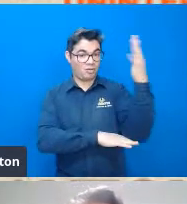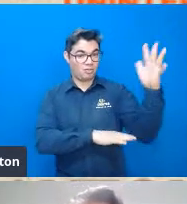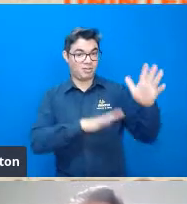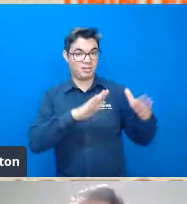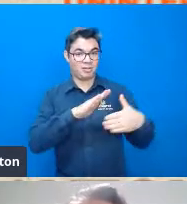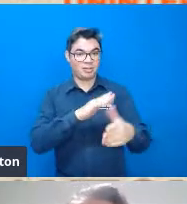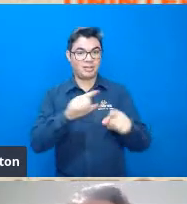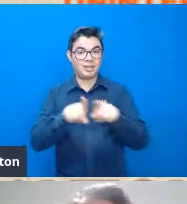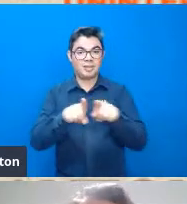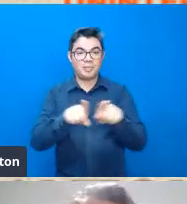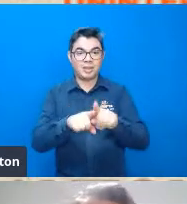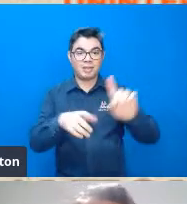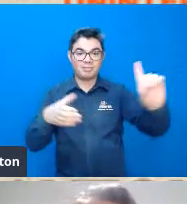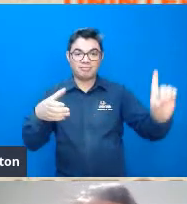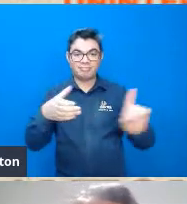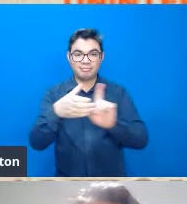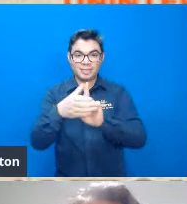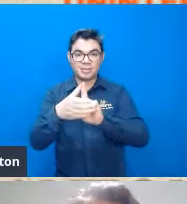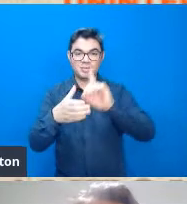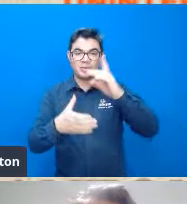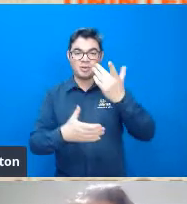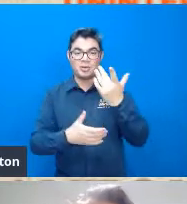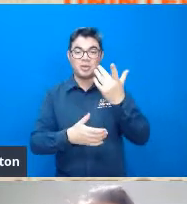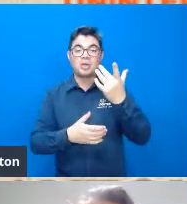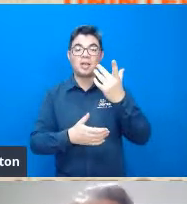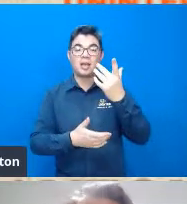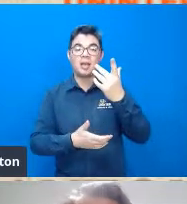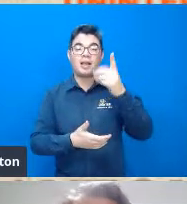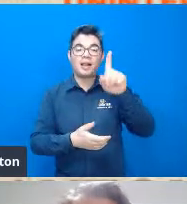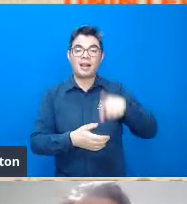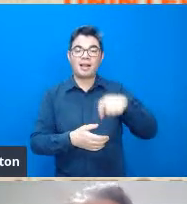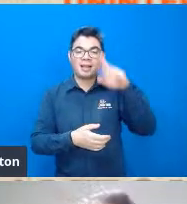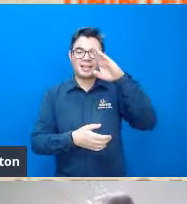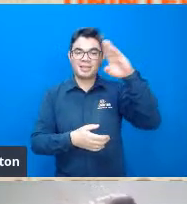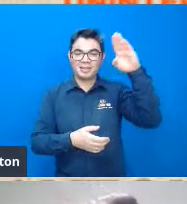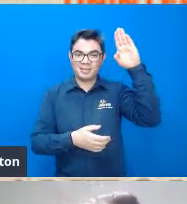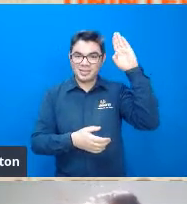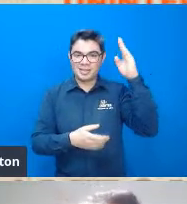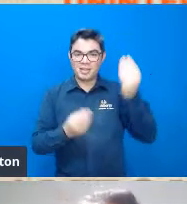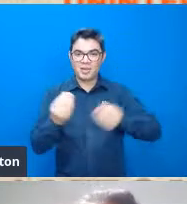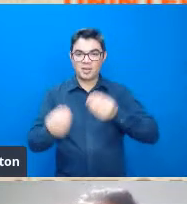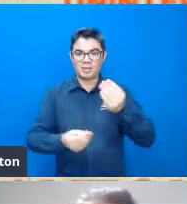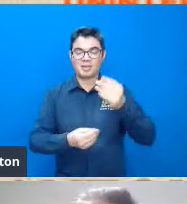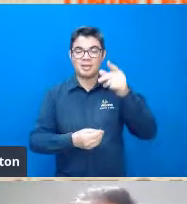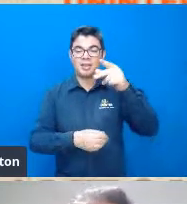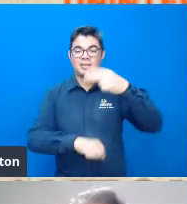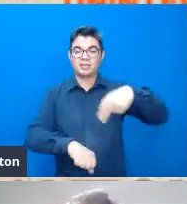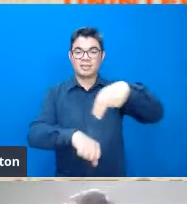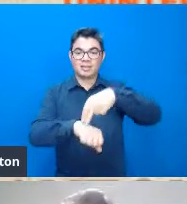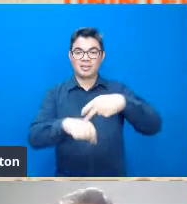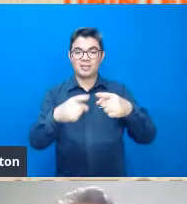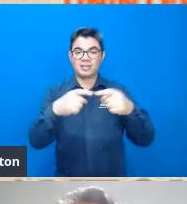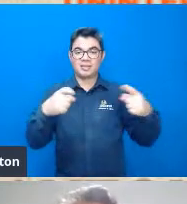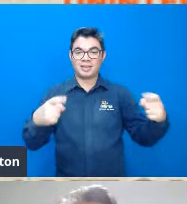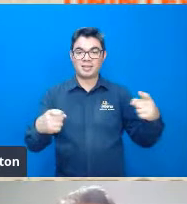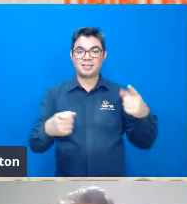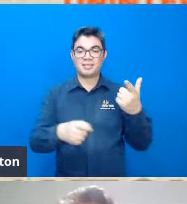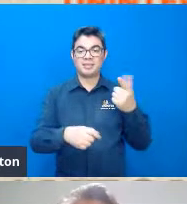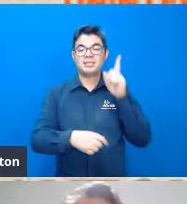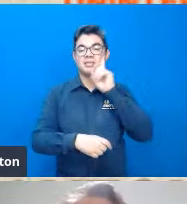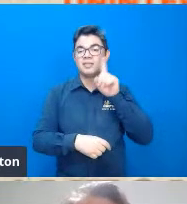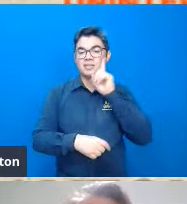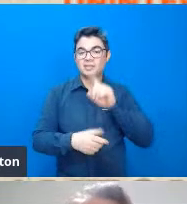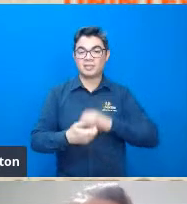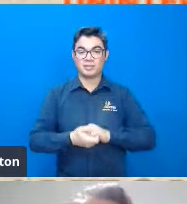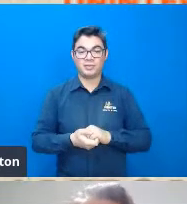da Academia Nacional de Ciências dos Estados Unidos na década de 70 justamente por essas ideias pode passar por favor foi eleito ecólogo